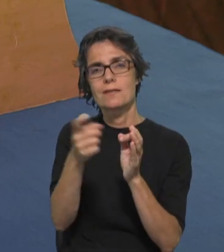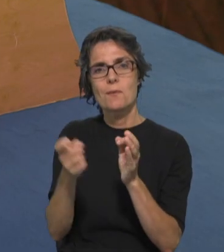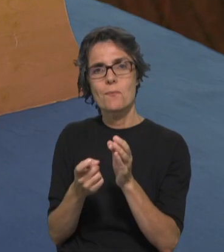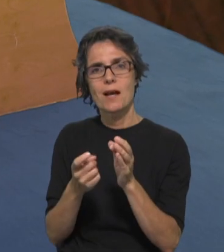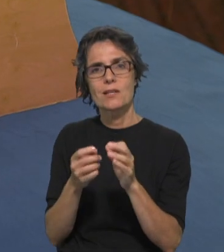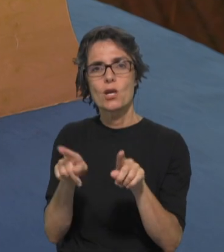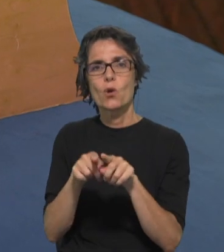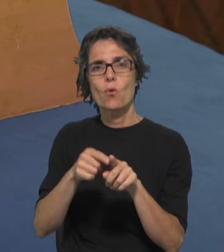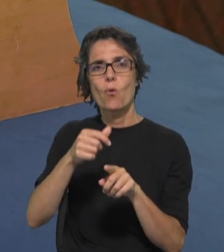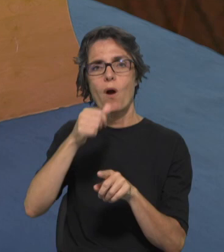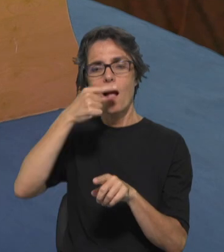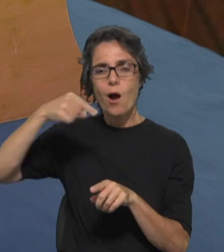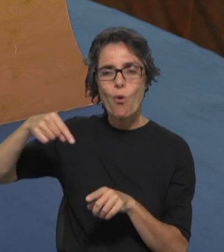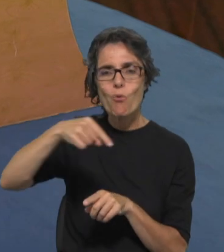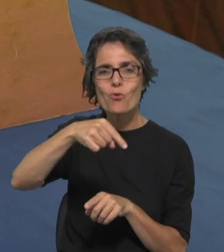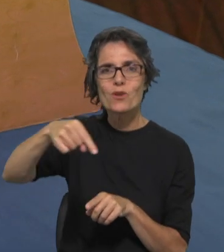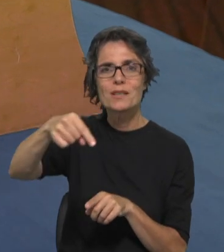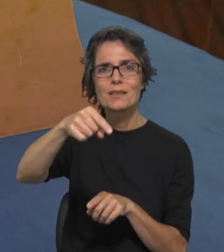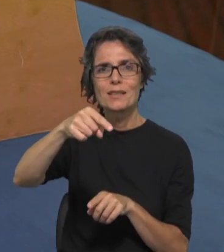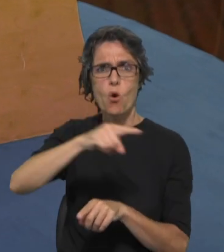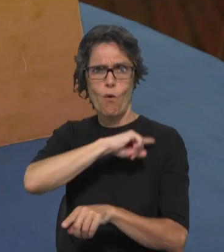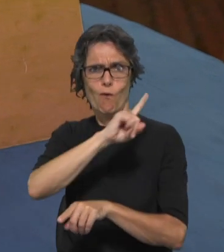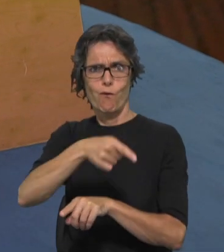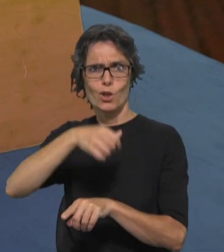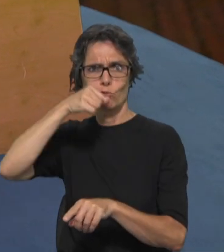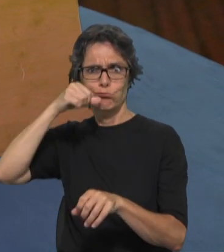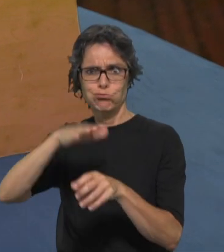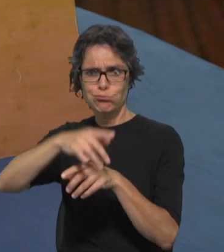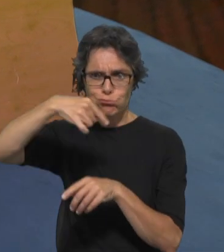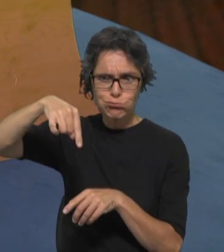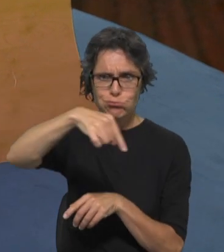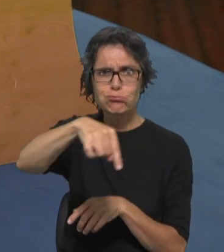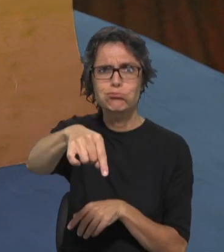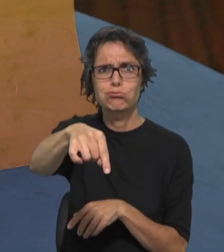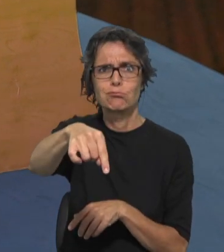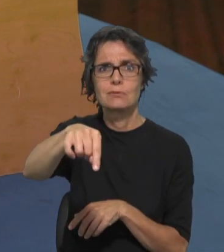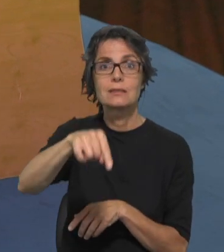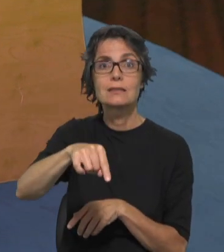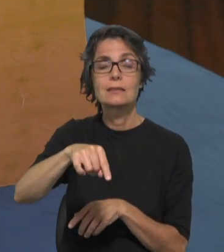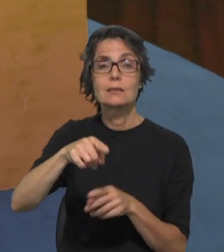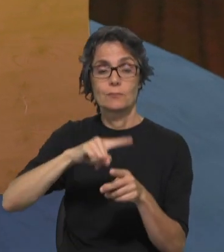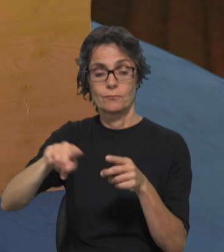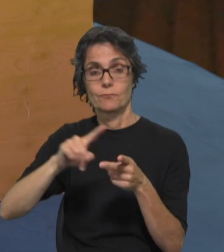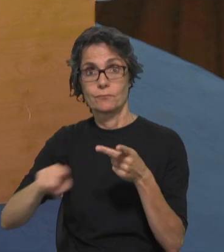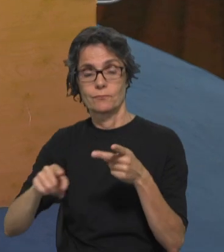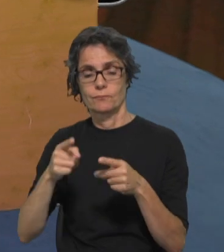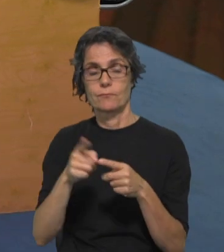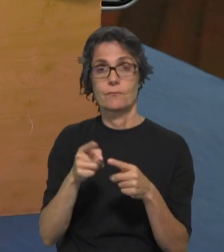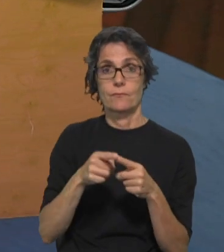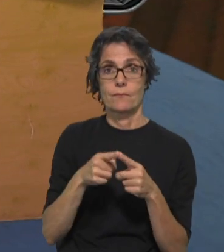um rio. E a imagem do rio é uma imagem poderosa para isto. Sinalizaria duas dimensões. A primeira,